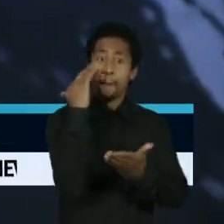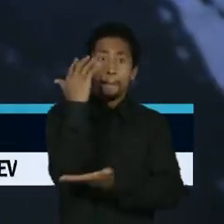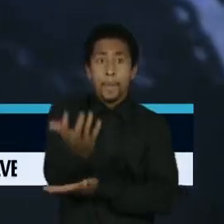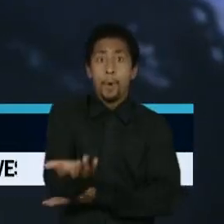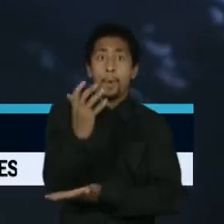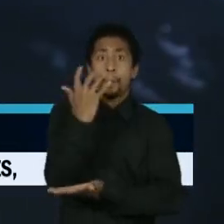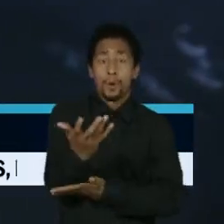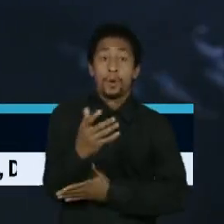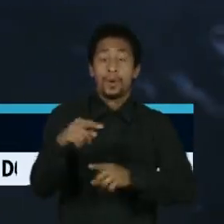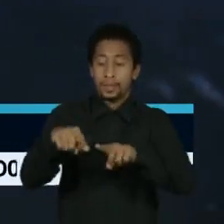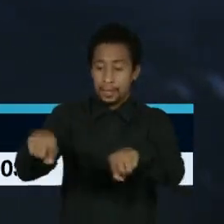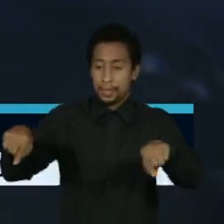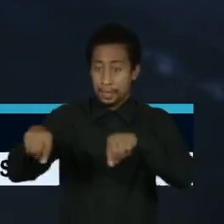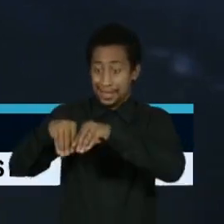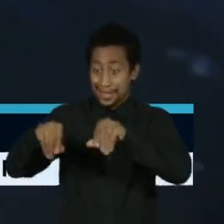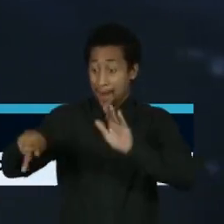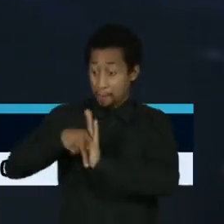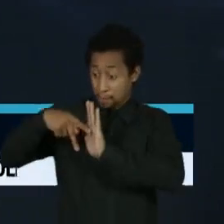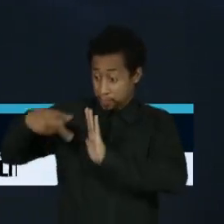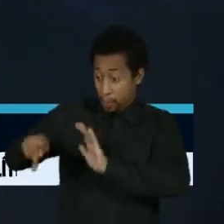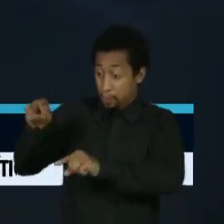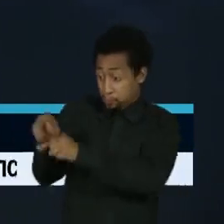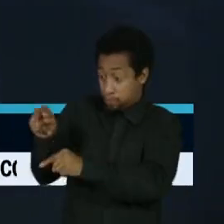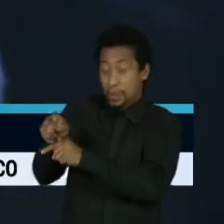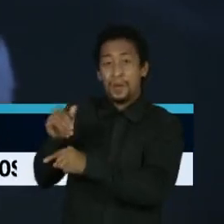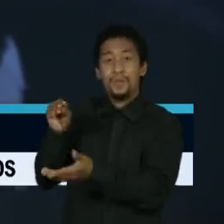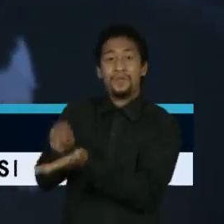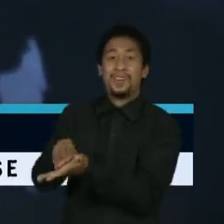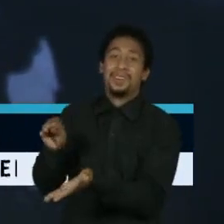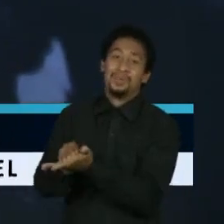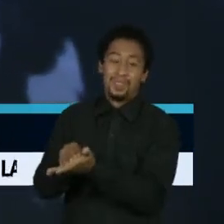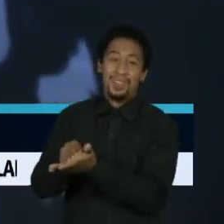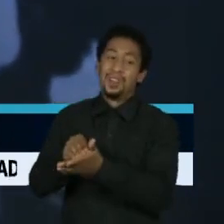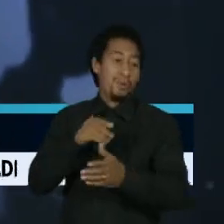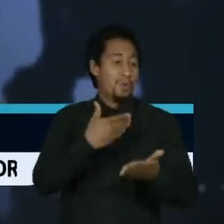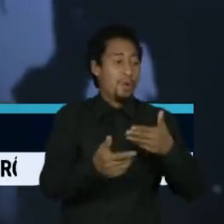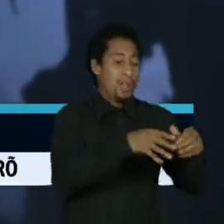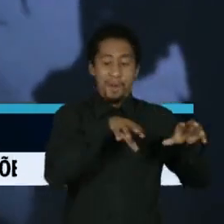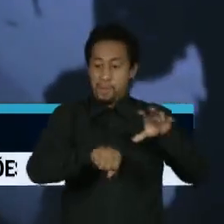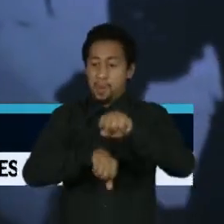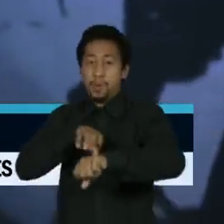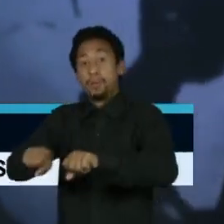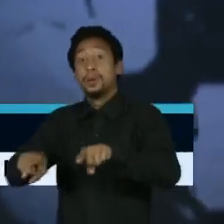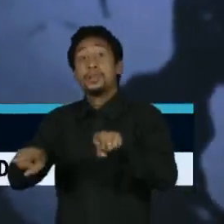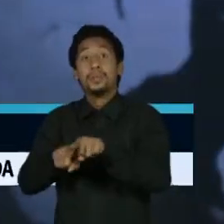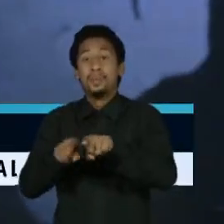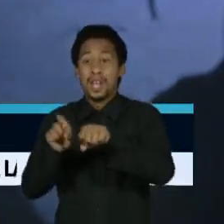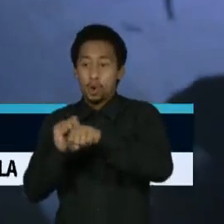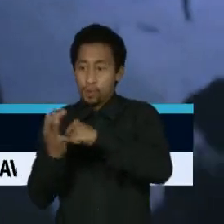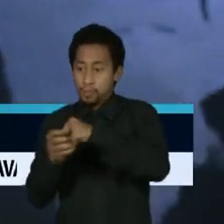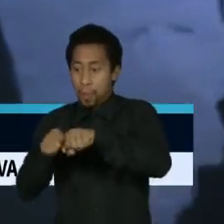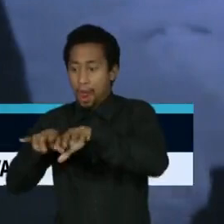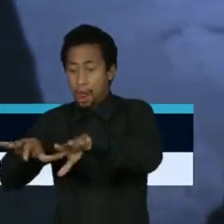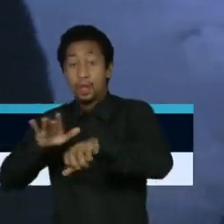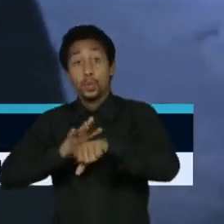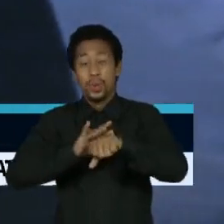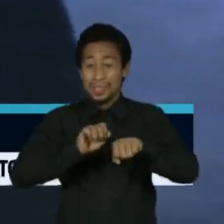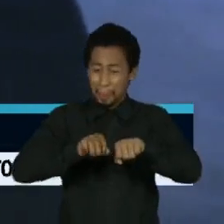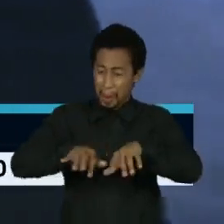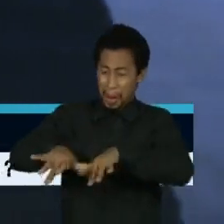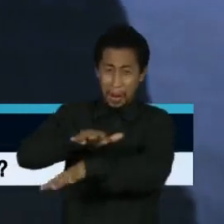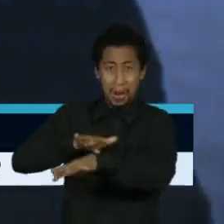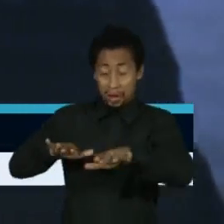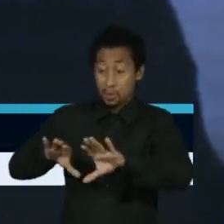de demarcação de terras e de um cordão sanitário para evitar que a Covid e outras doenças se espalhem pelos povos da floresta.